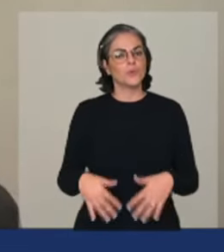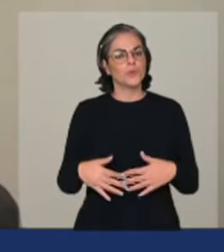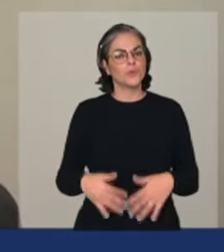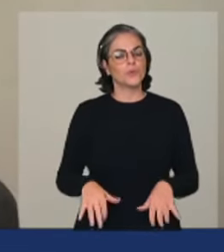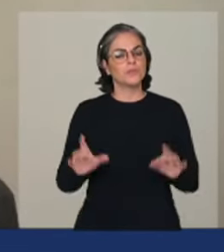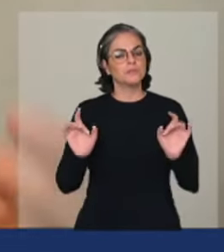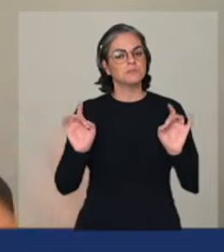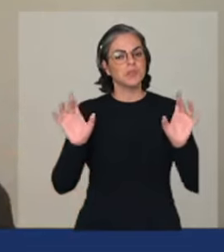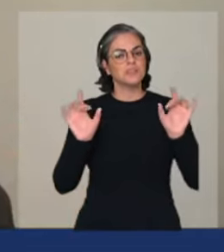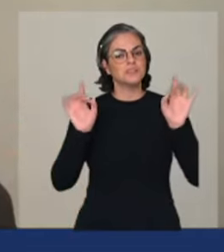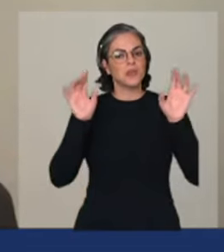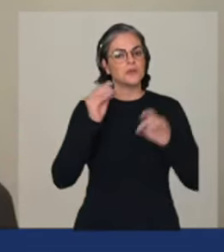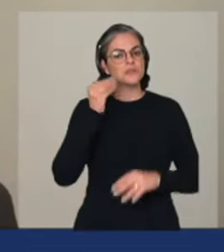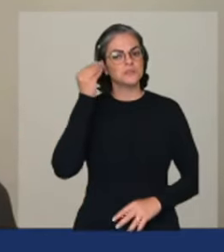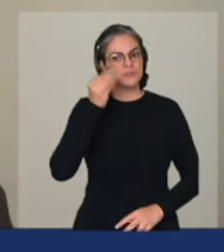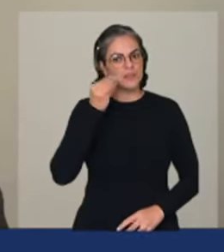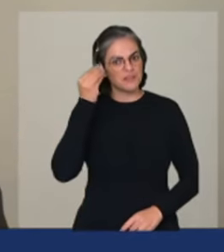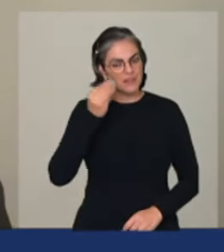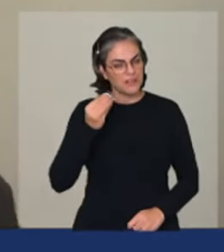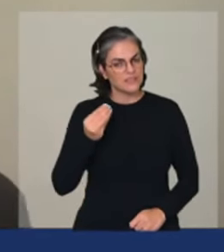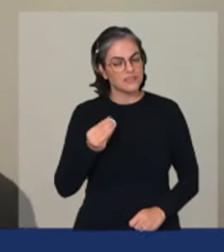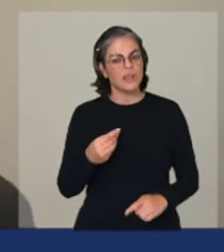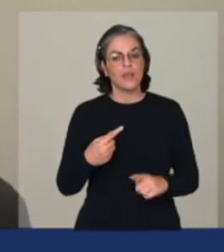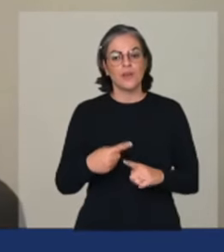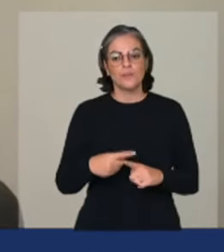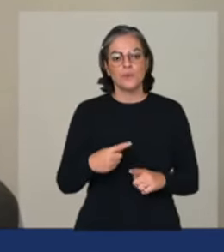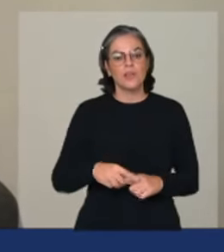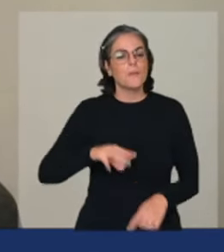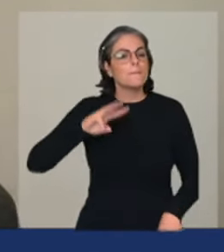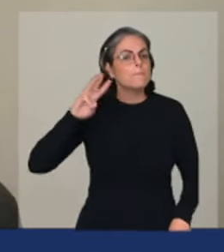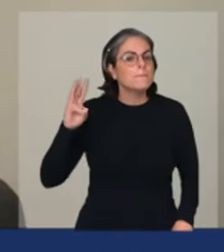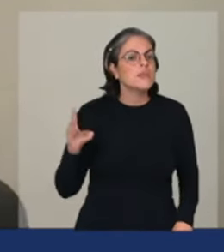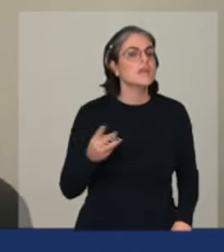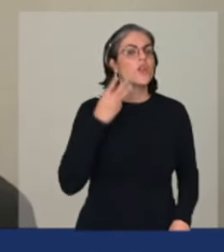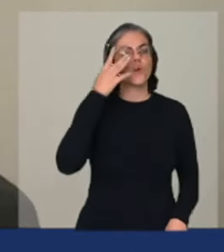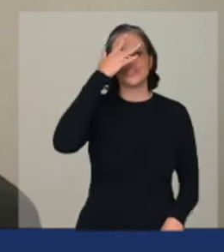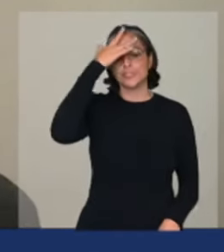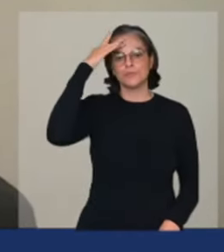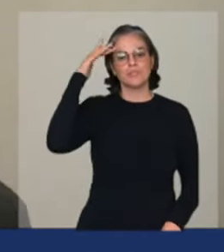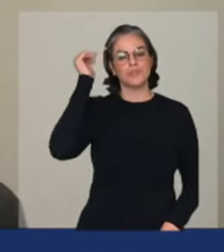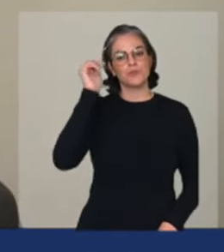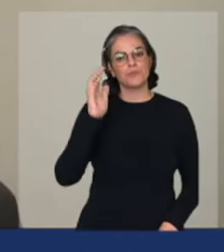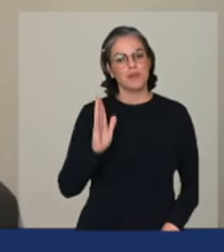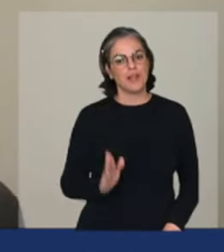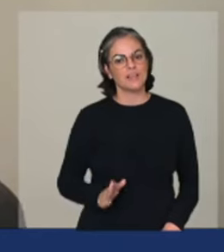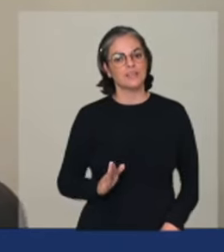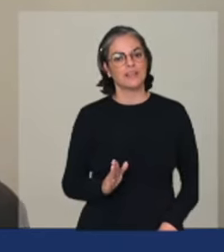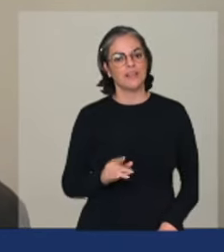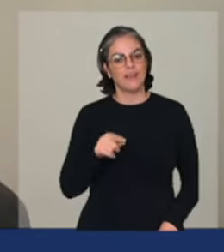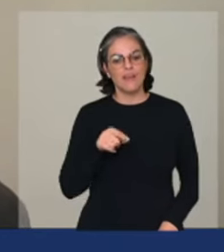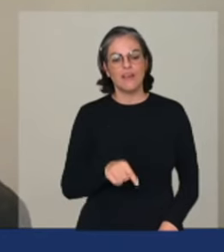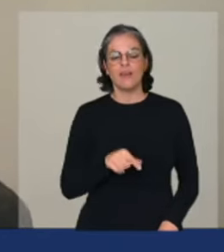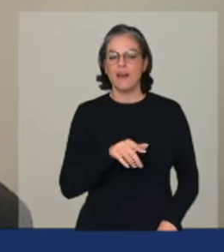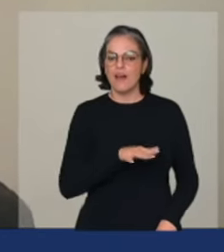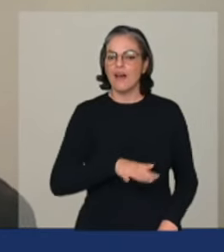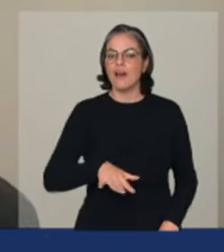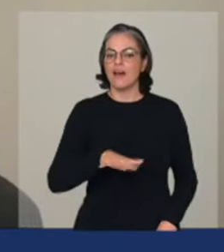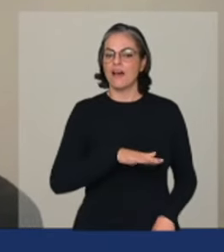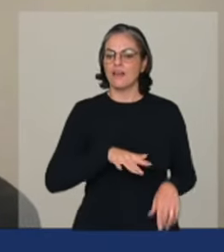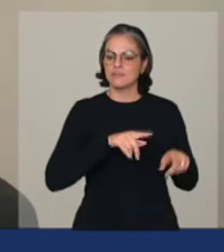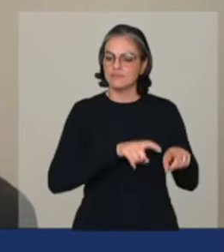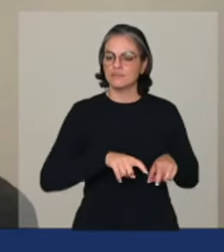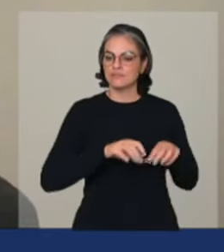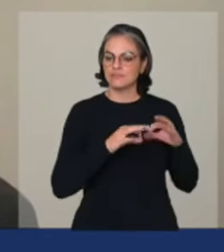construída por milhões de brasileiros que tem como base a agricultura familiar das